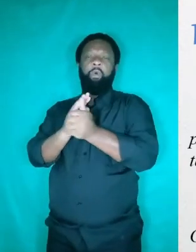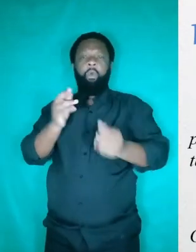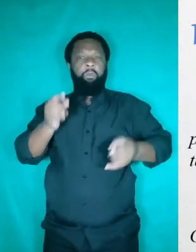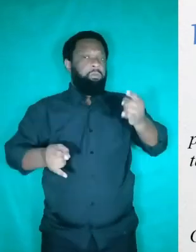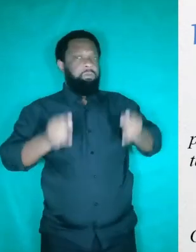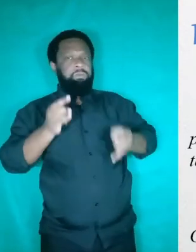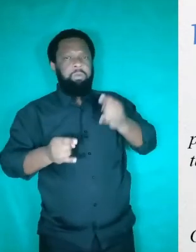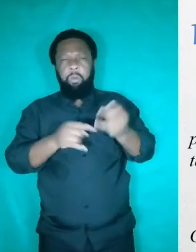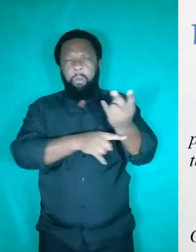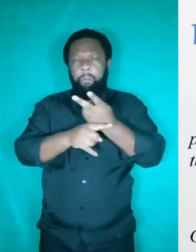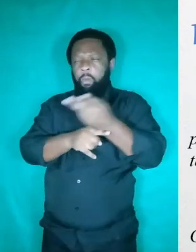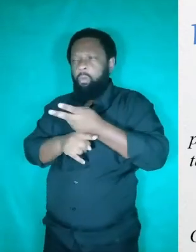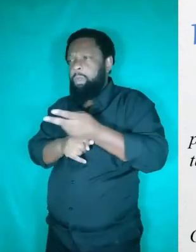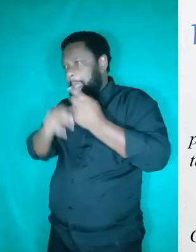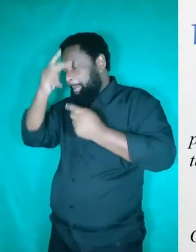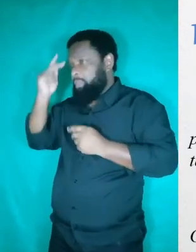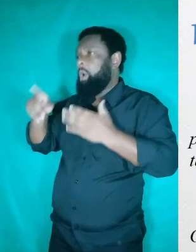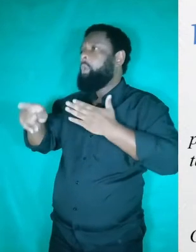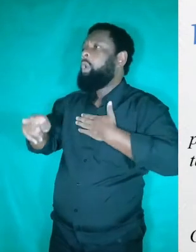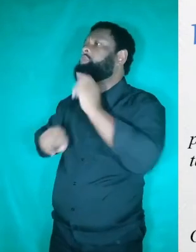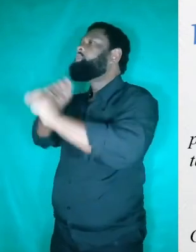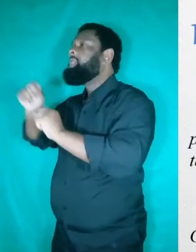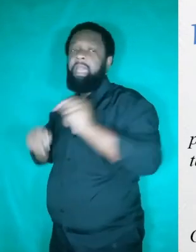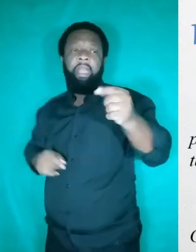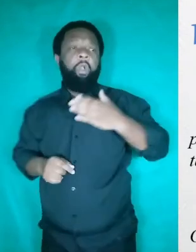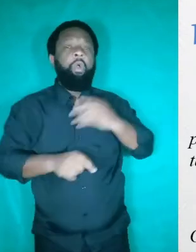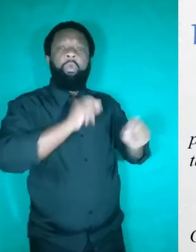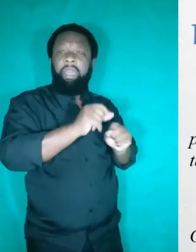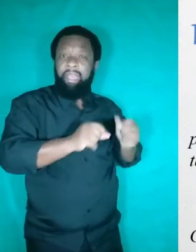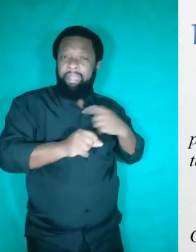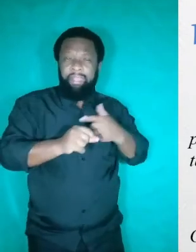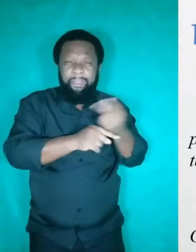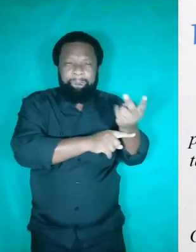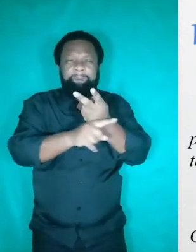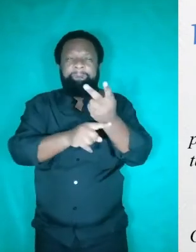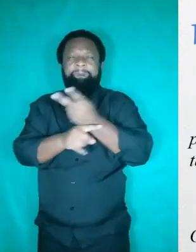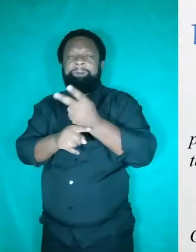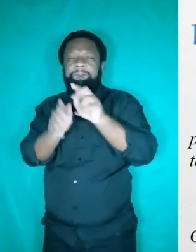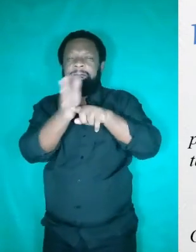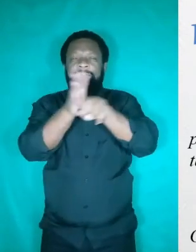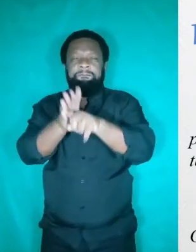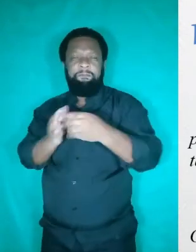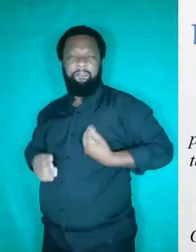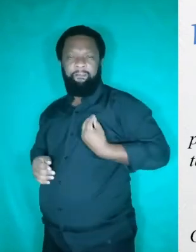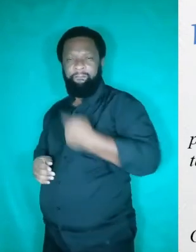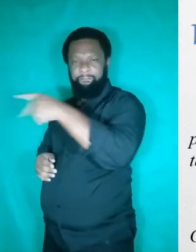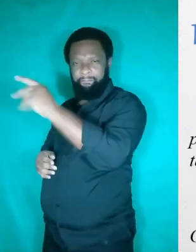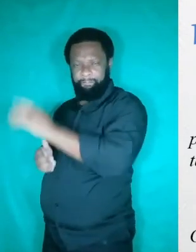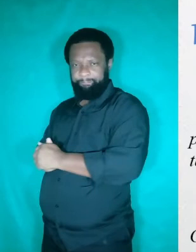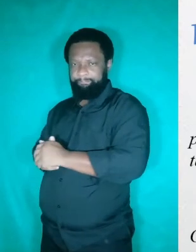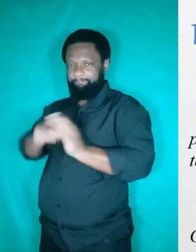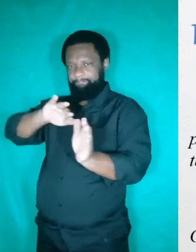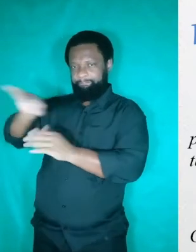pessoais e preferências da população na internet. Eles manipulam o comportamento das pessoas. Cannes, na França,